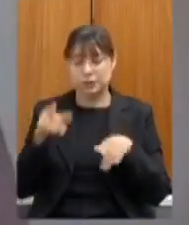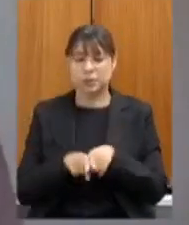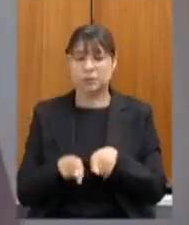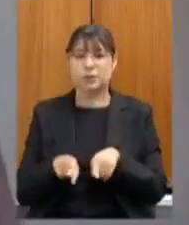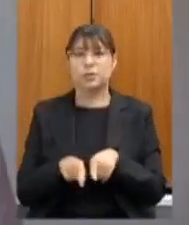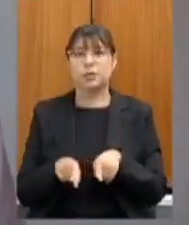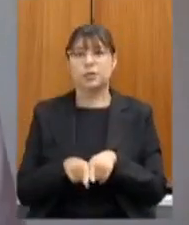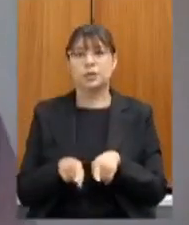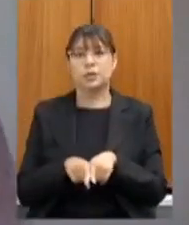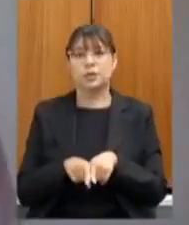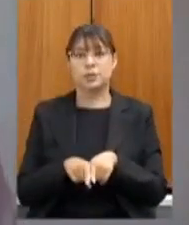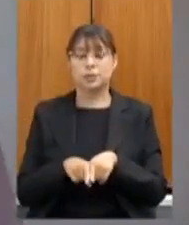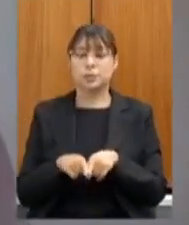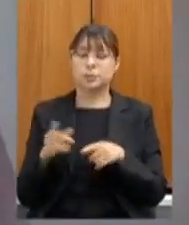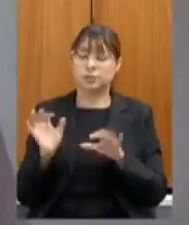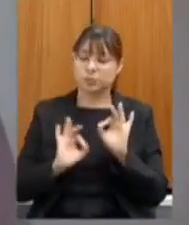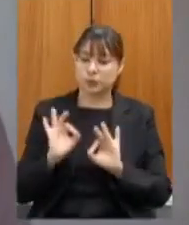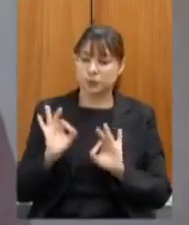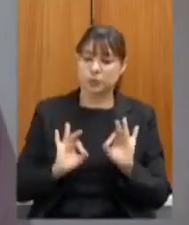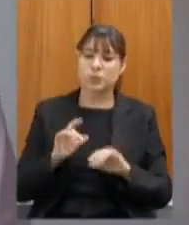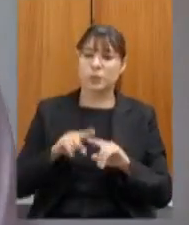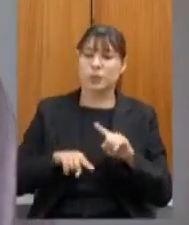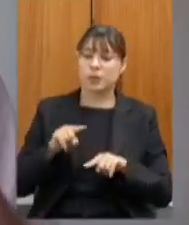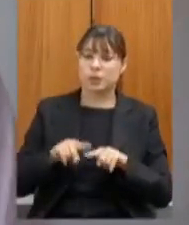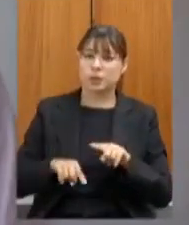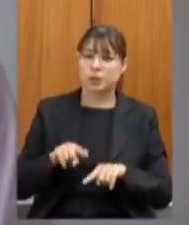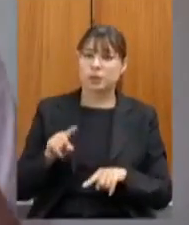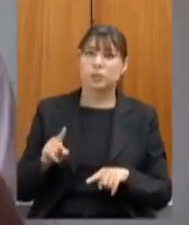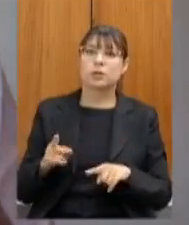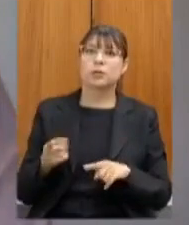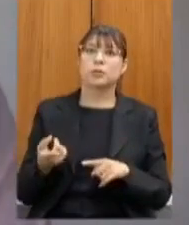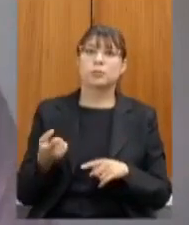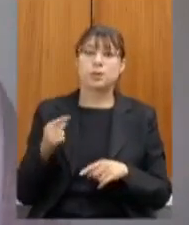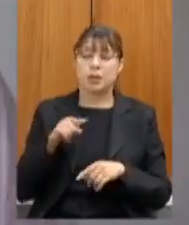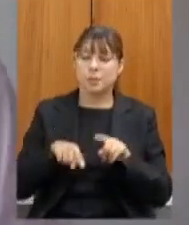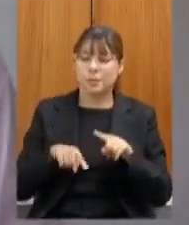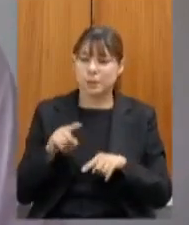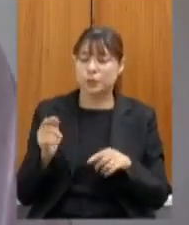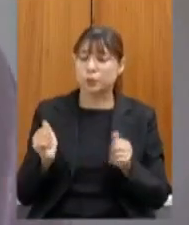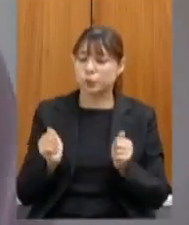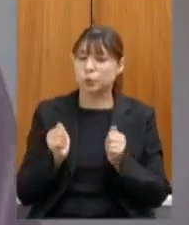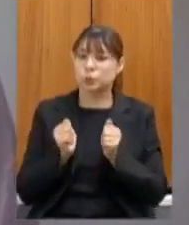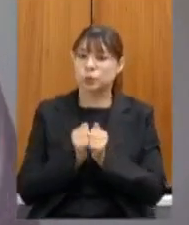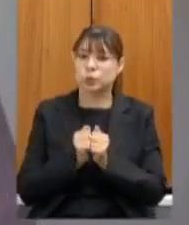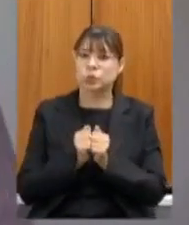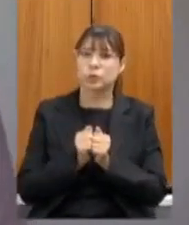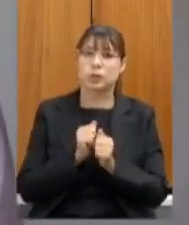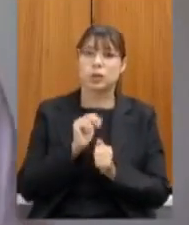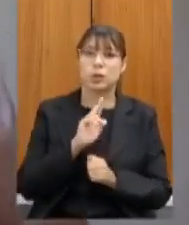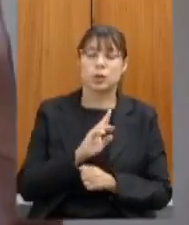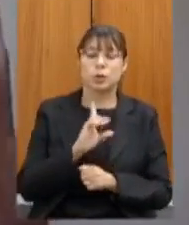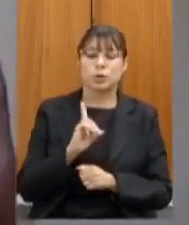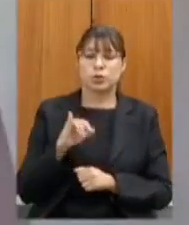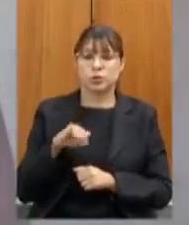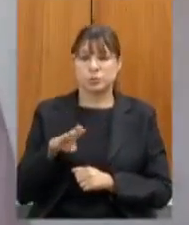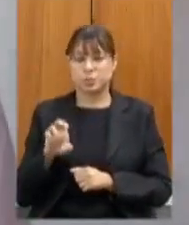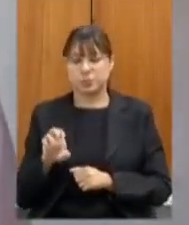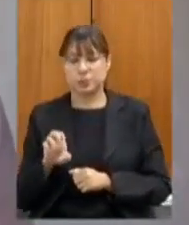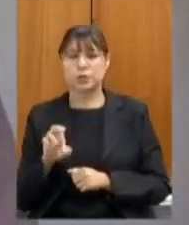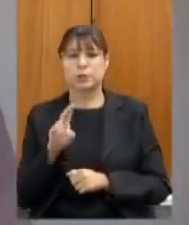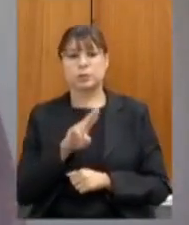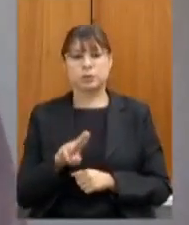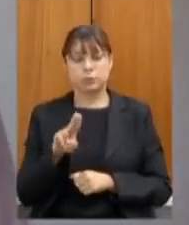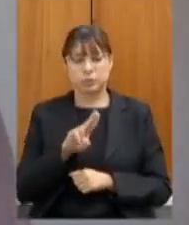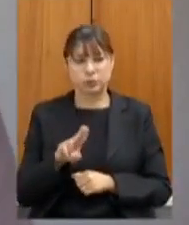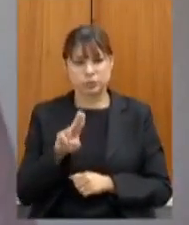a Undime pela preparação do material conosco esse material foi um material construído em conjunto com a Undime utilizado de